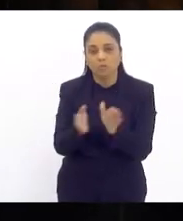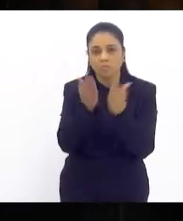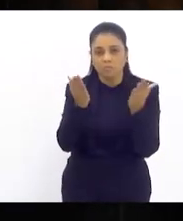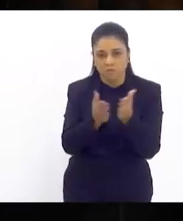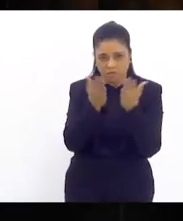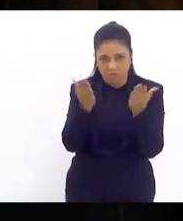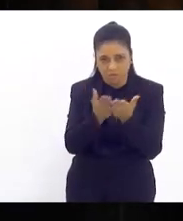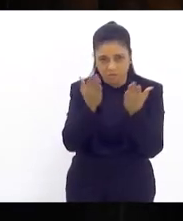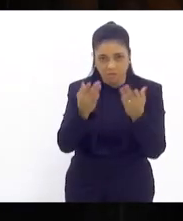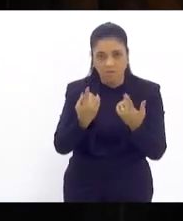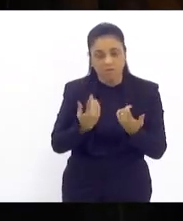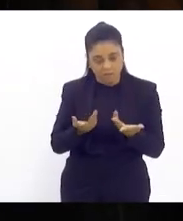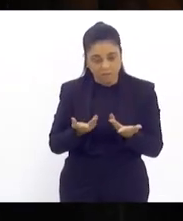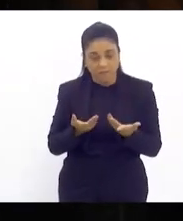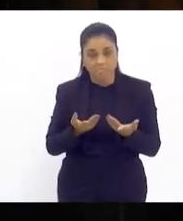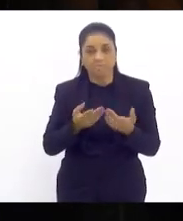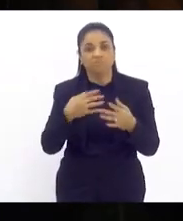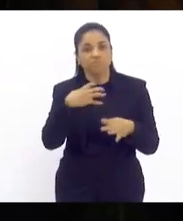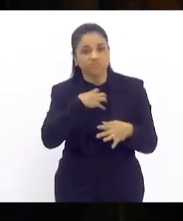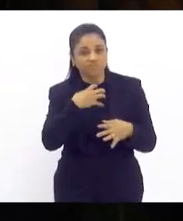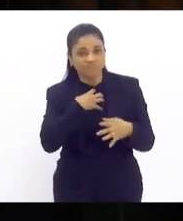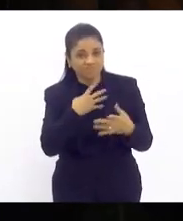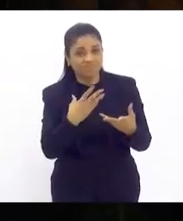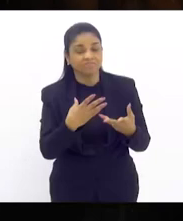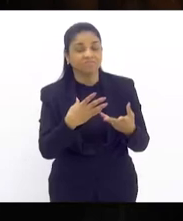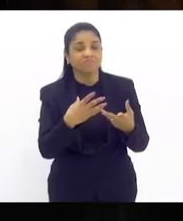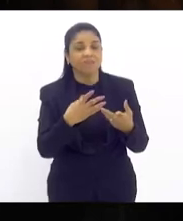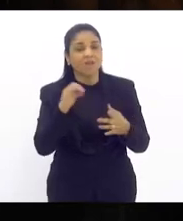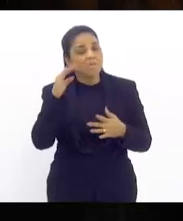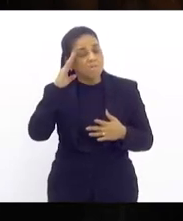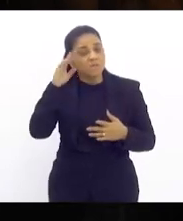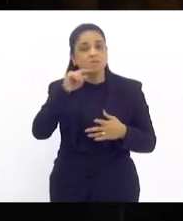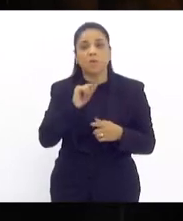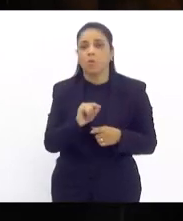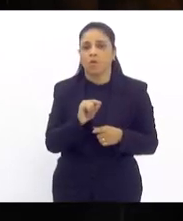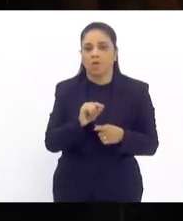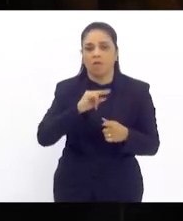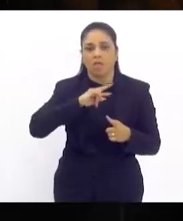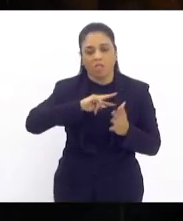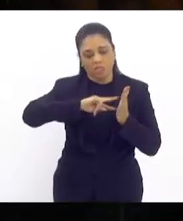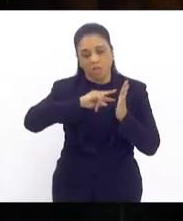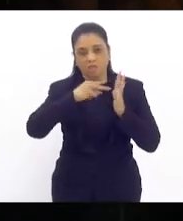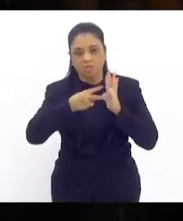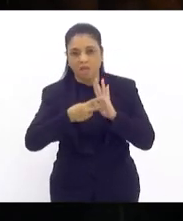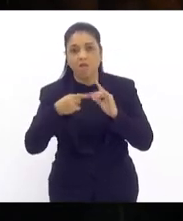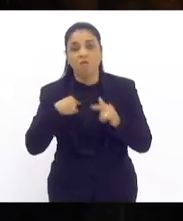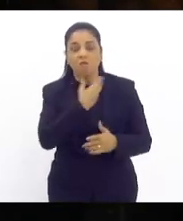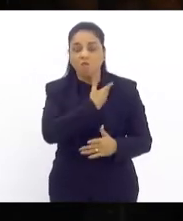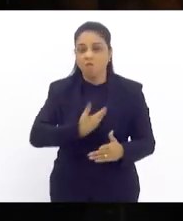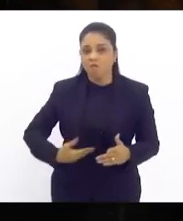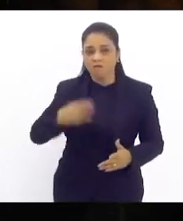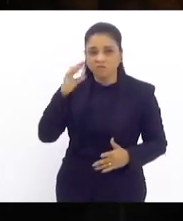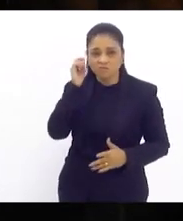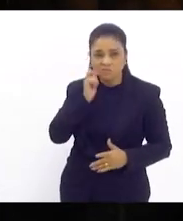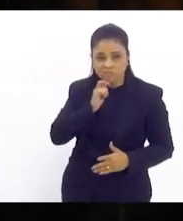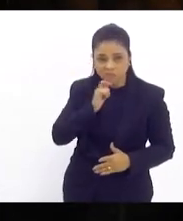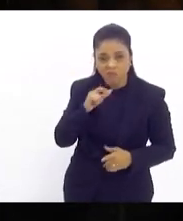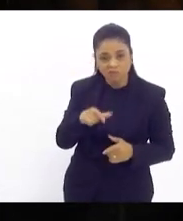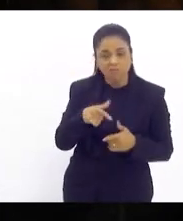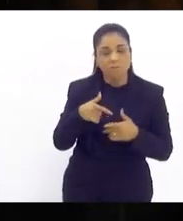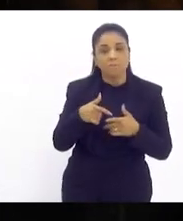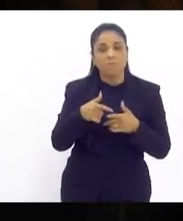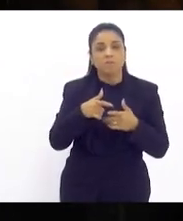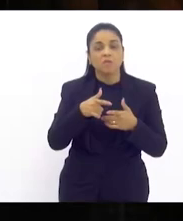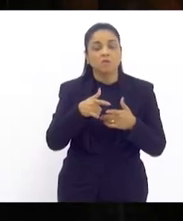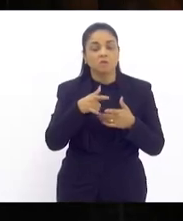combater a pobreza então nesse sentido é fundamental que a gente tem aí a sensibilidade do governador do estado para que este